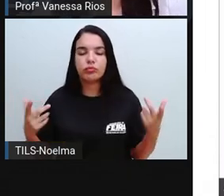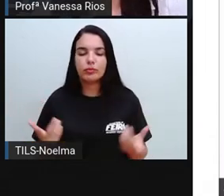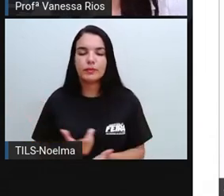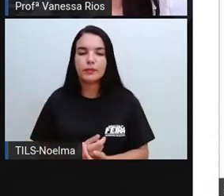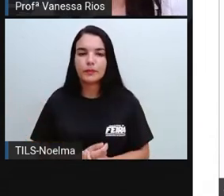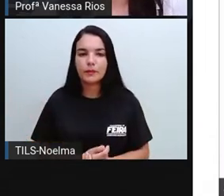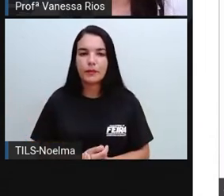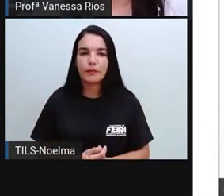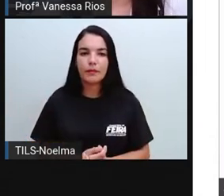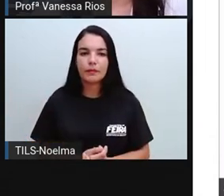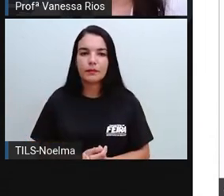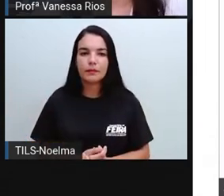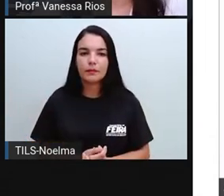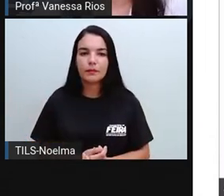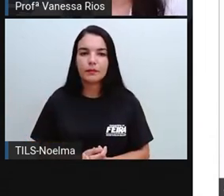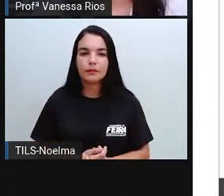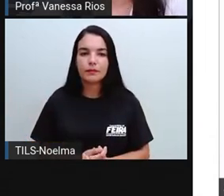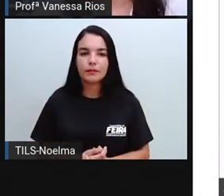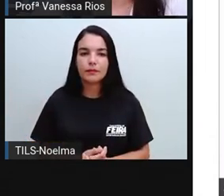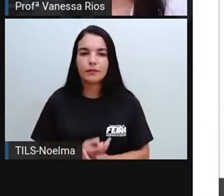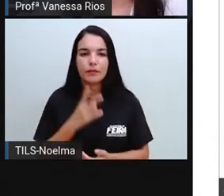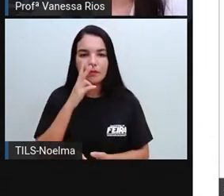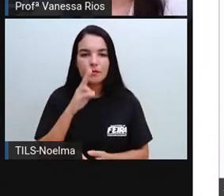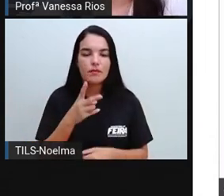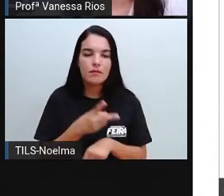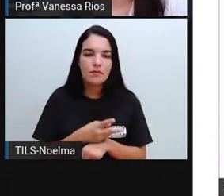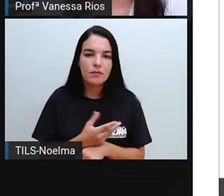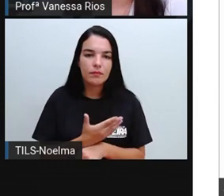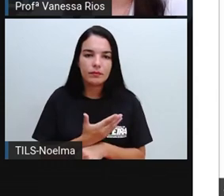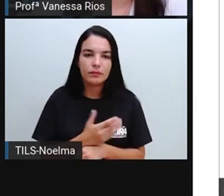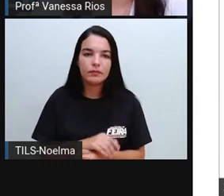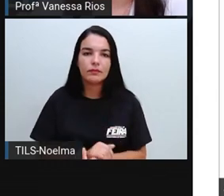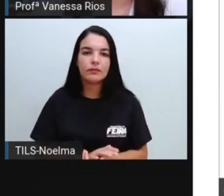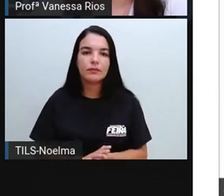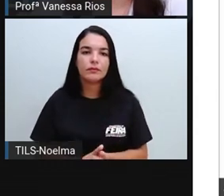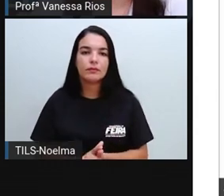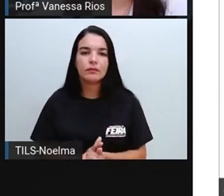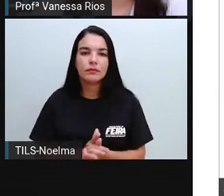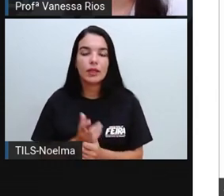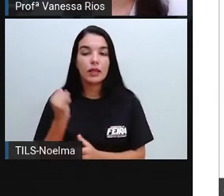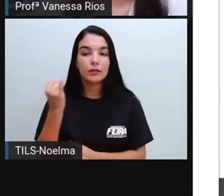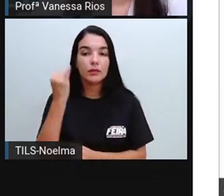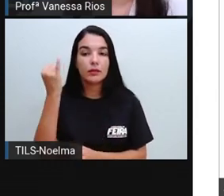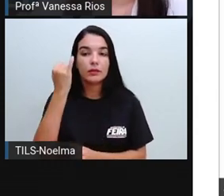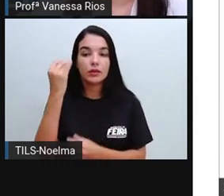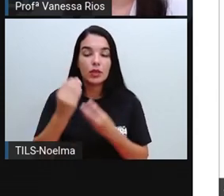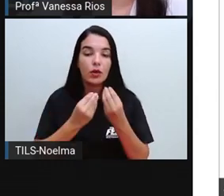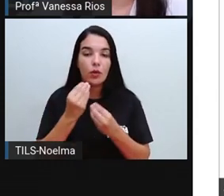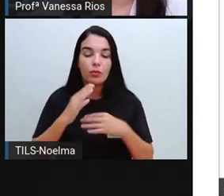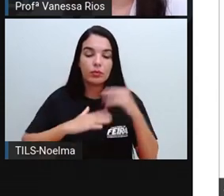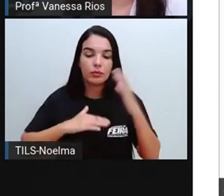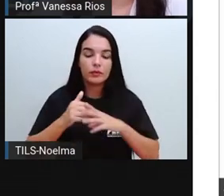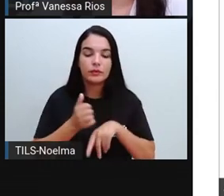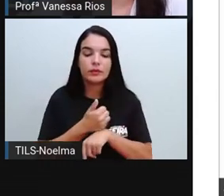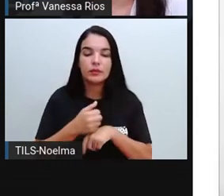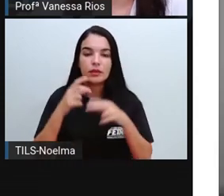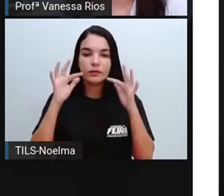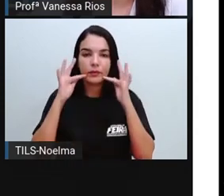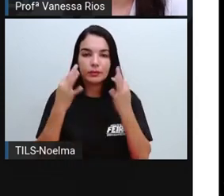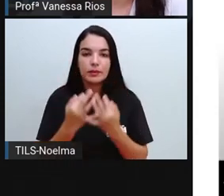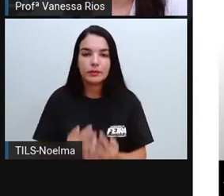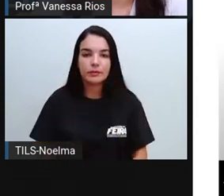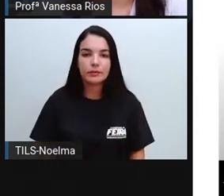desafios para a agricultura. Então, vamos assistir só um trechinho do vídeo para a gente observar a importância da agricultura familiar.